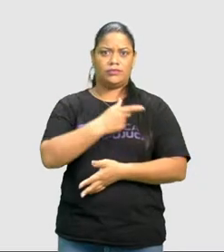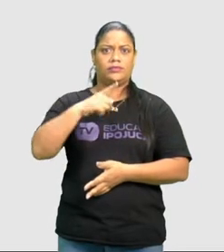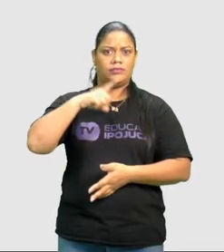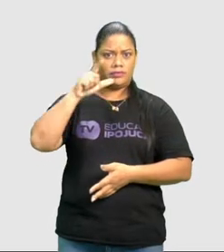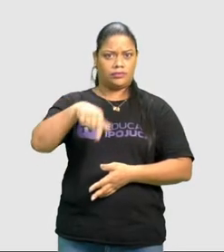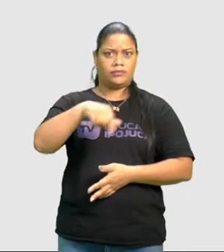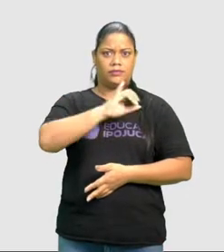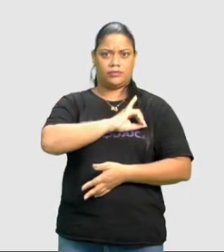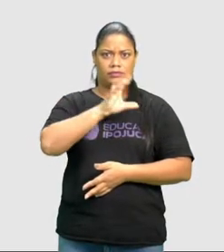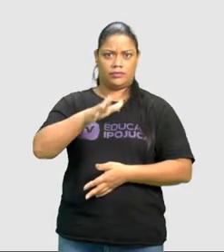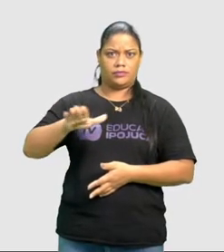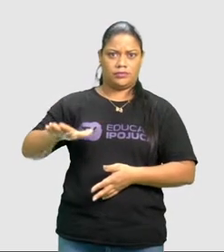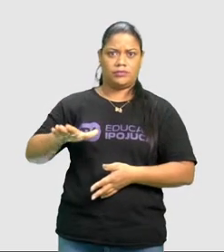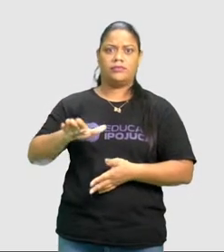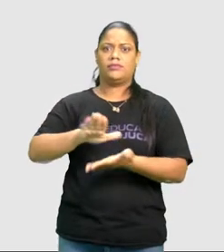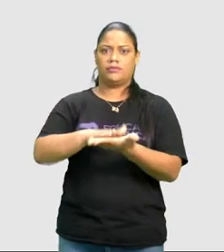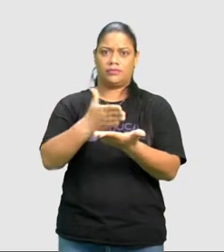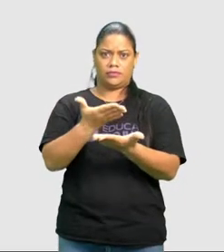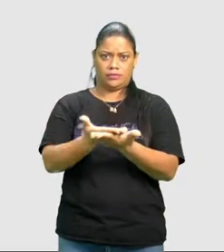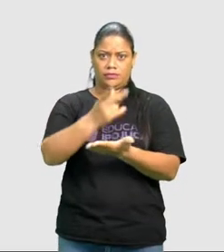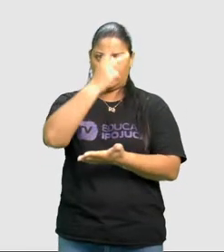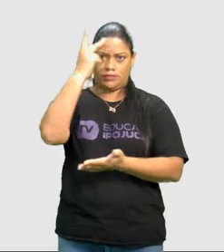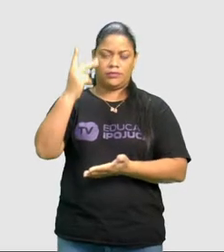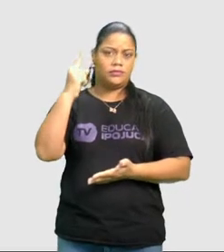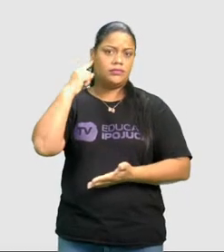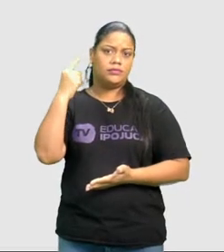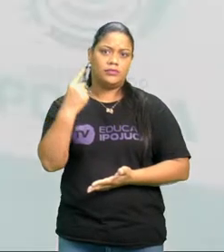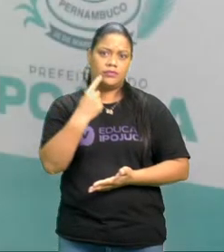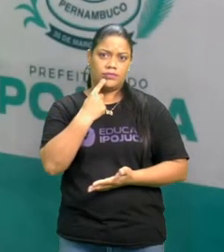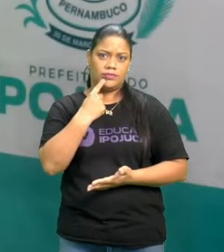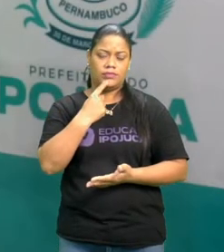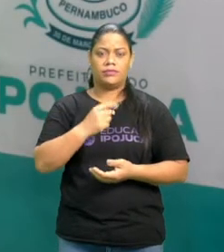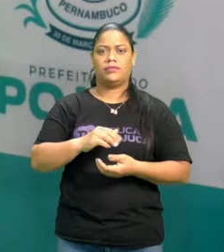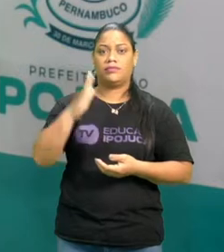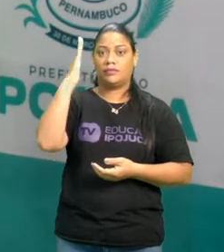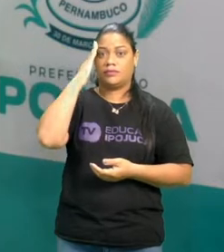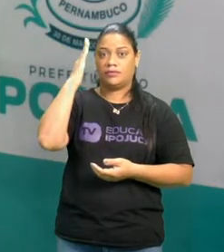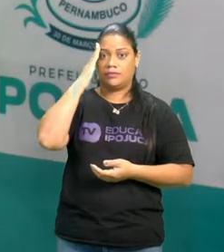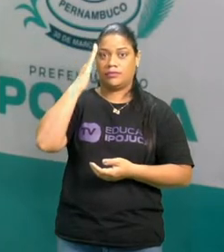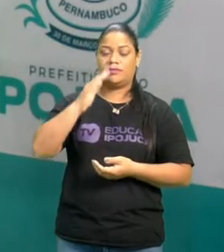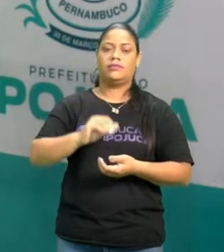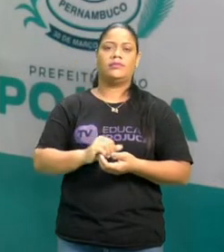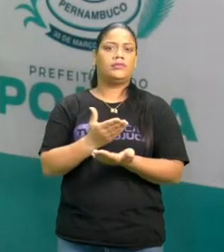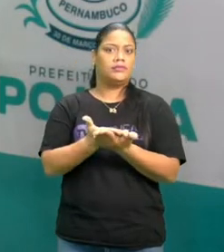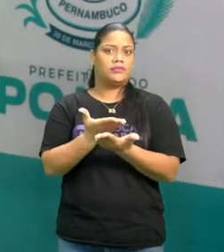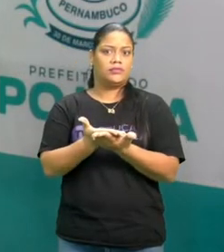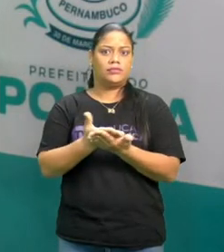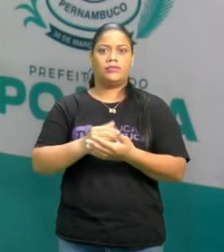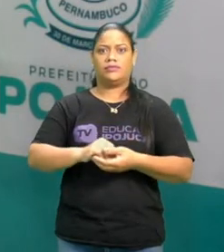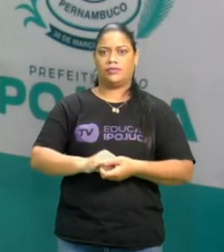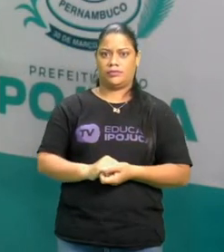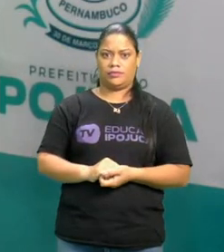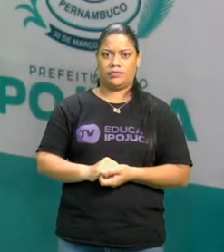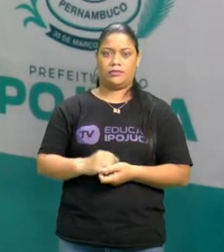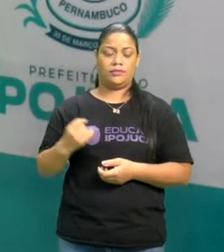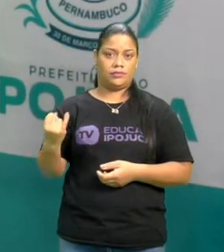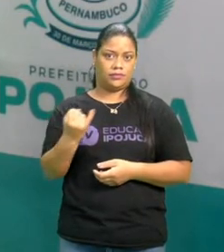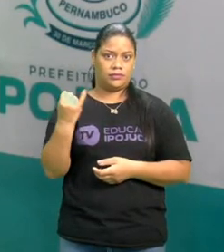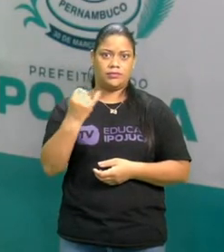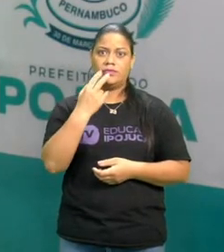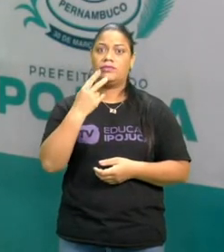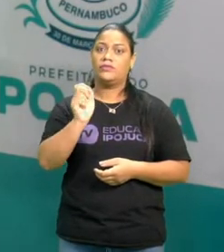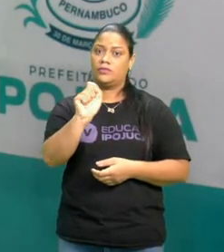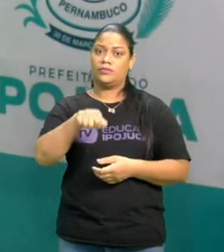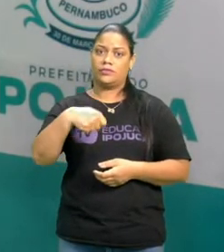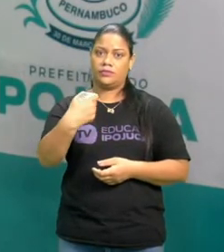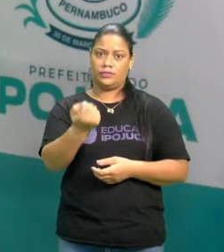na nossa aula a intérprete para as pessoas surdas, para entender sobre a aula. Então, ele vai usar a linguagem